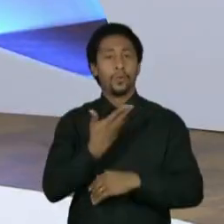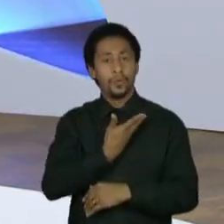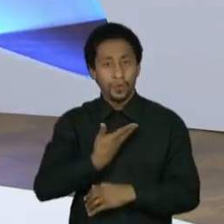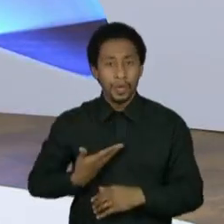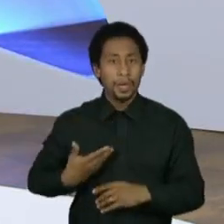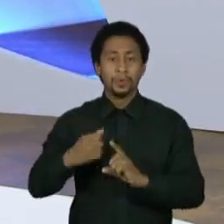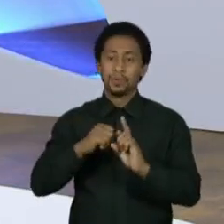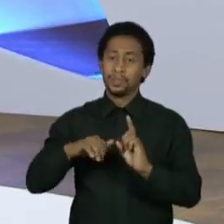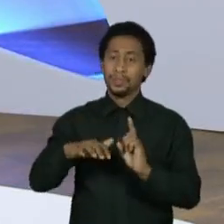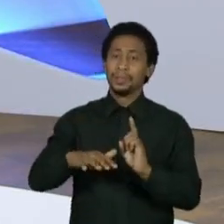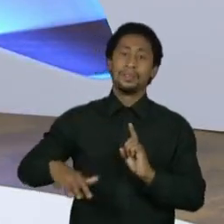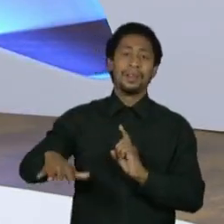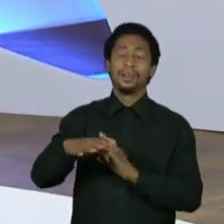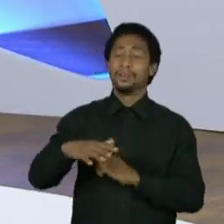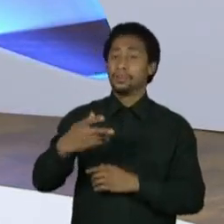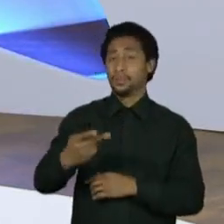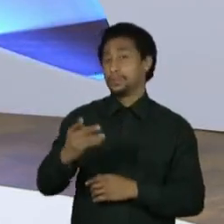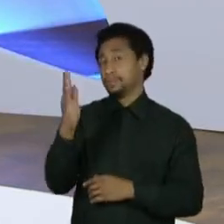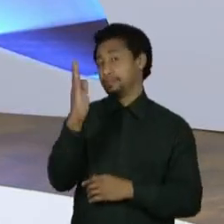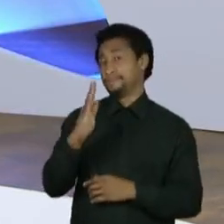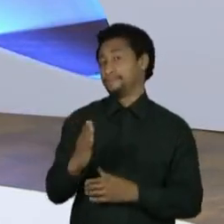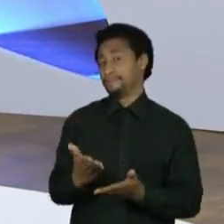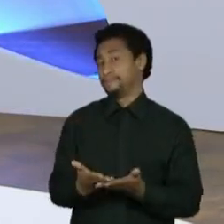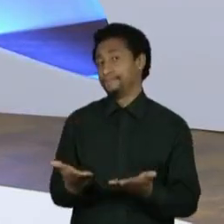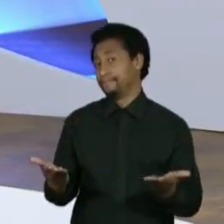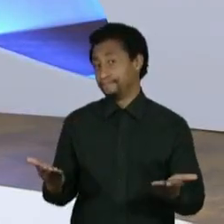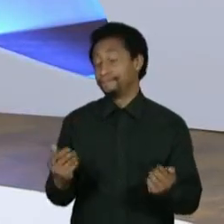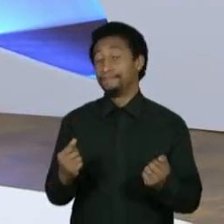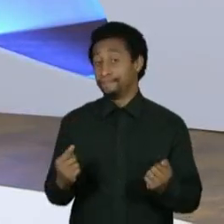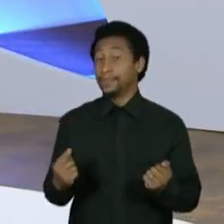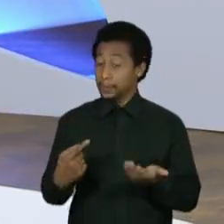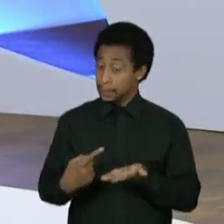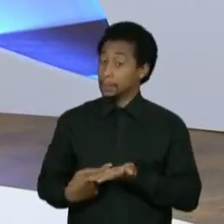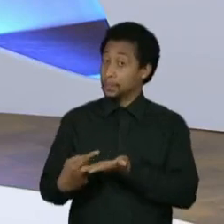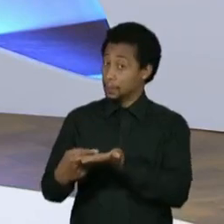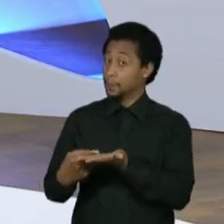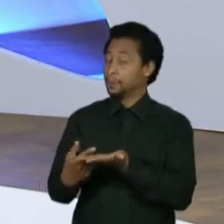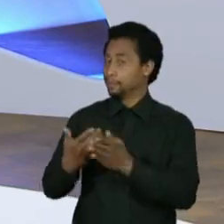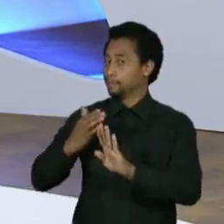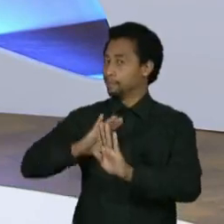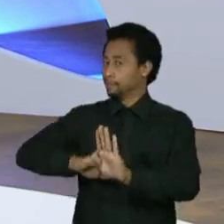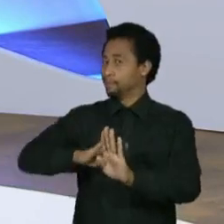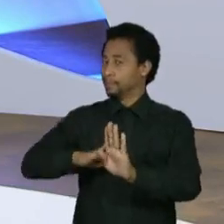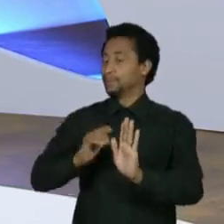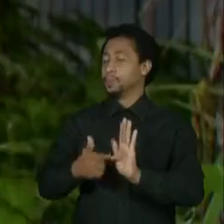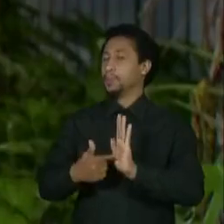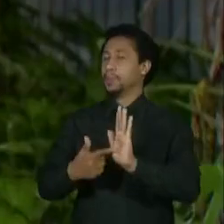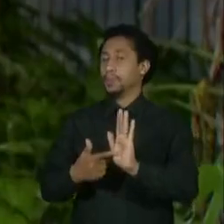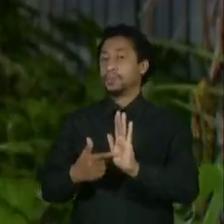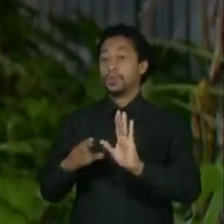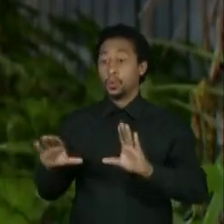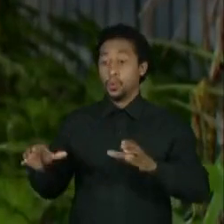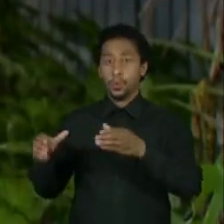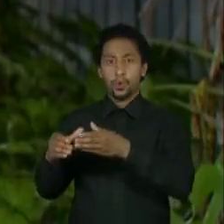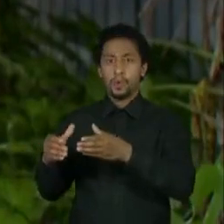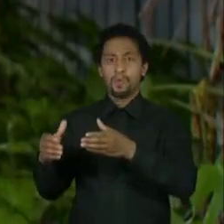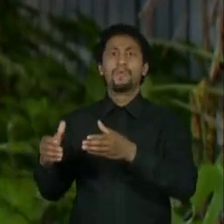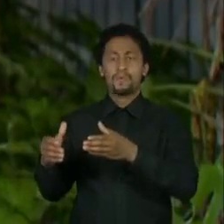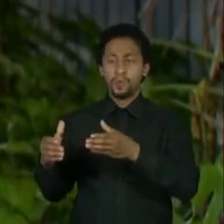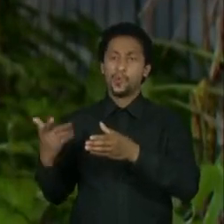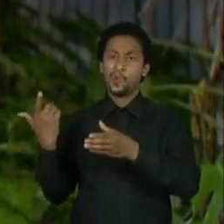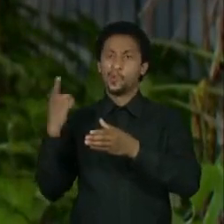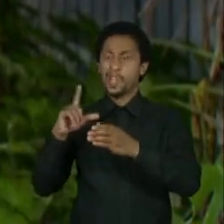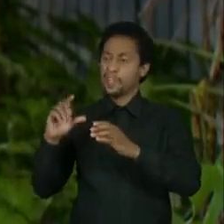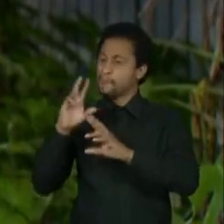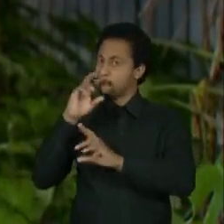sociedade civil. Então, esse pacto, ao mesmo tempo que fortalece o mesmo grupo, o grupo